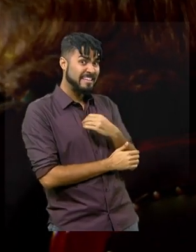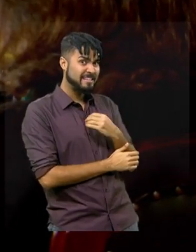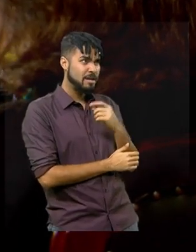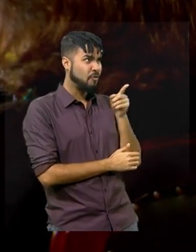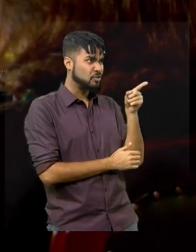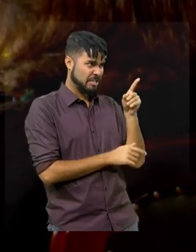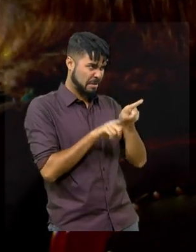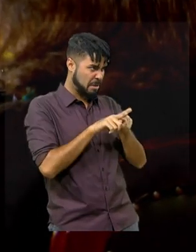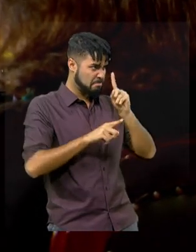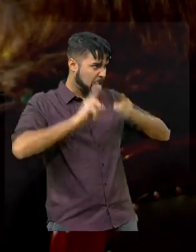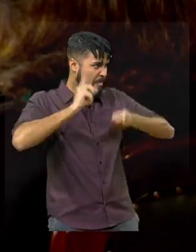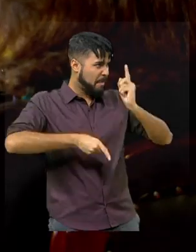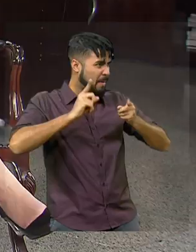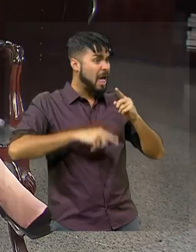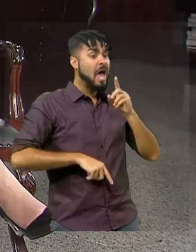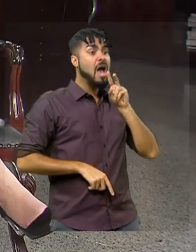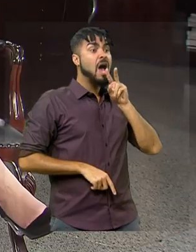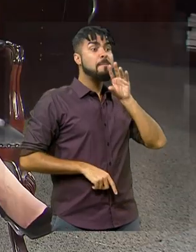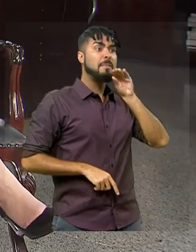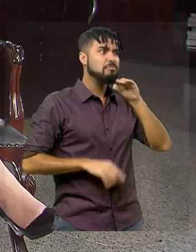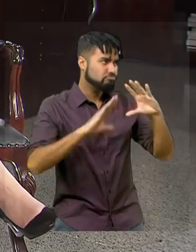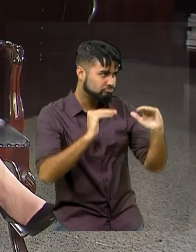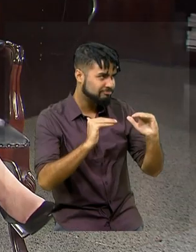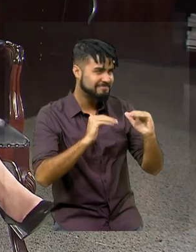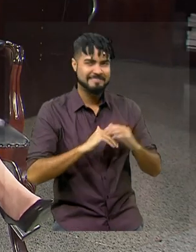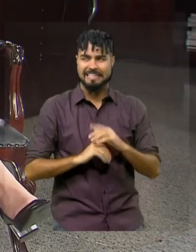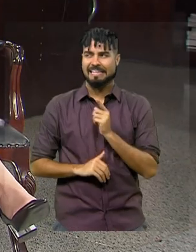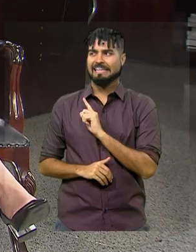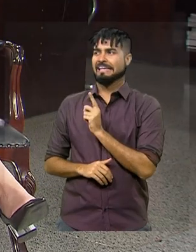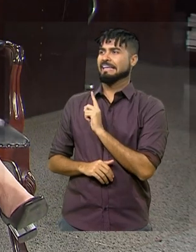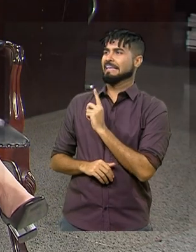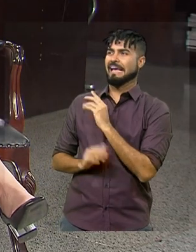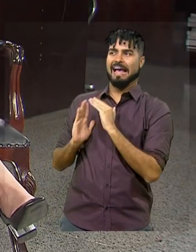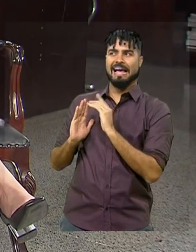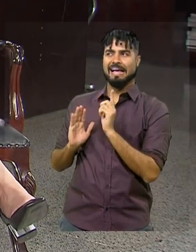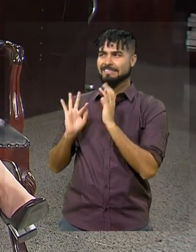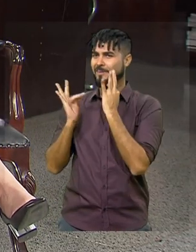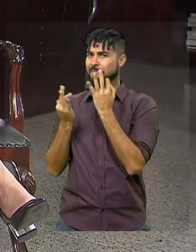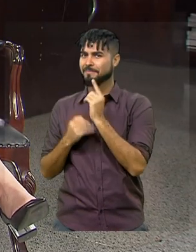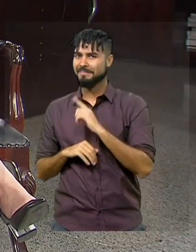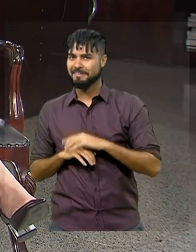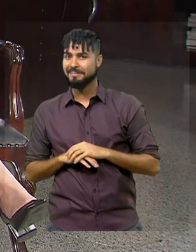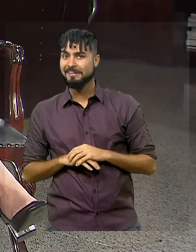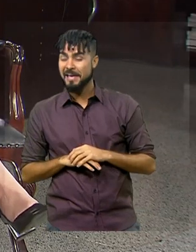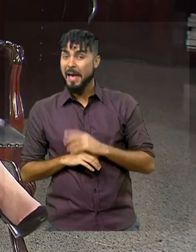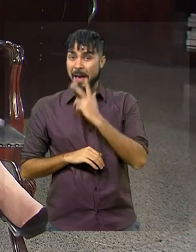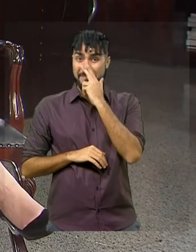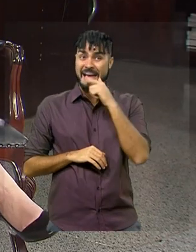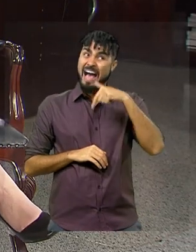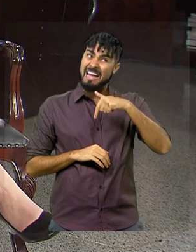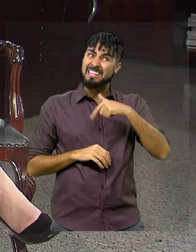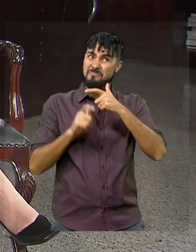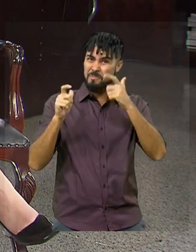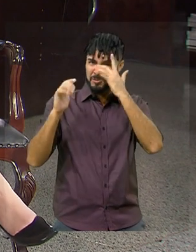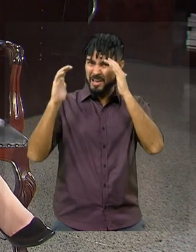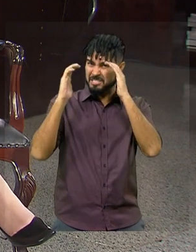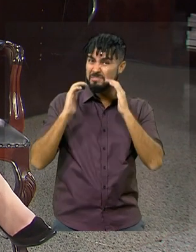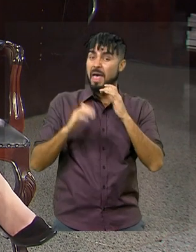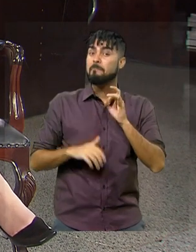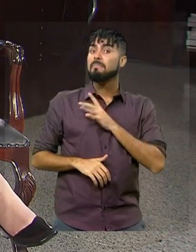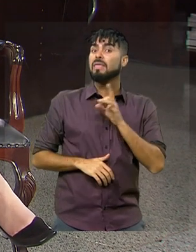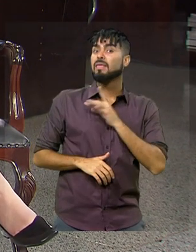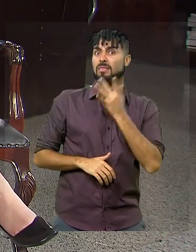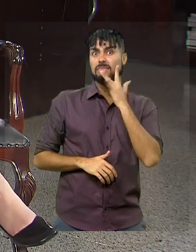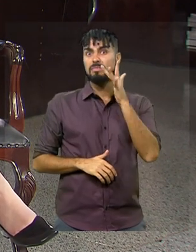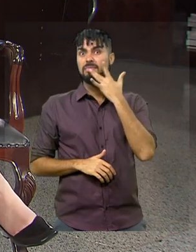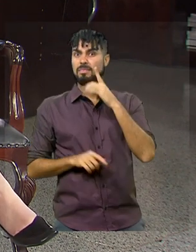falou, a casa parou. Acho que não. Eu acho que aqui eu devo pôr medo, né? Devo ser muito